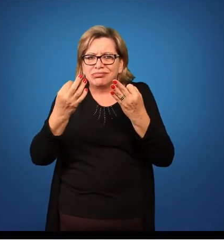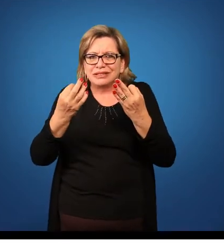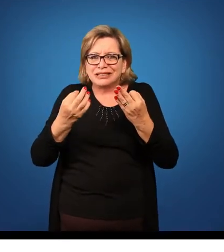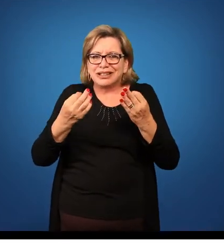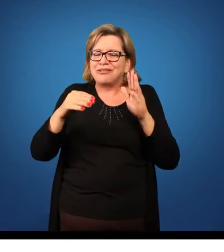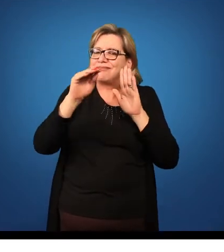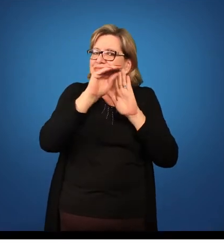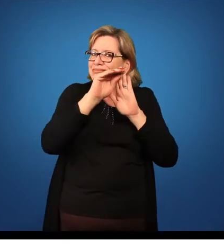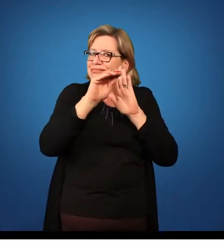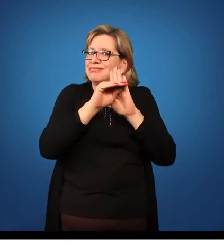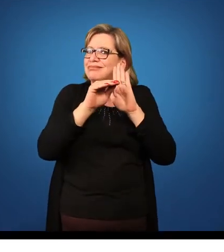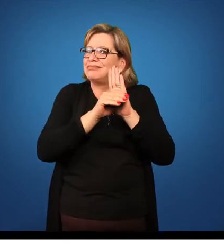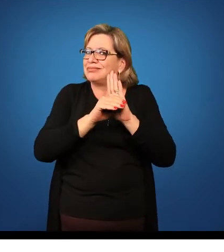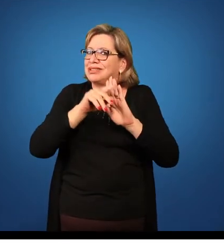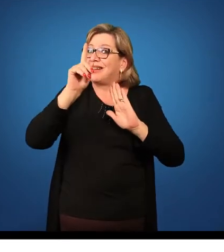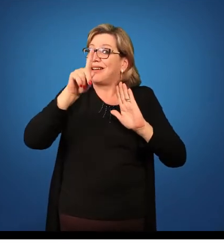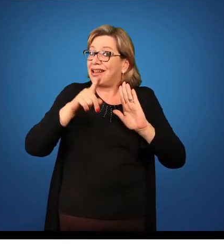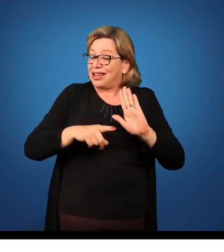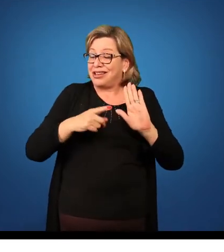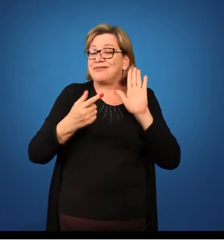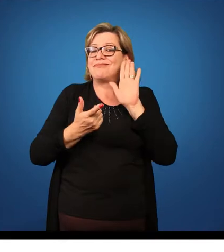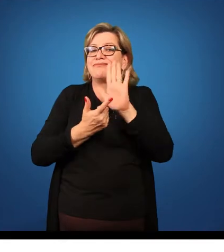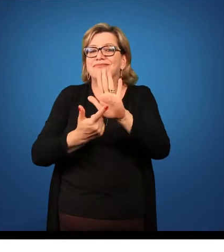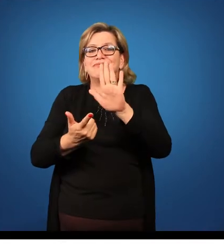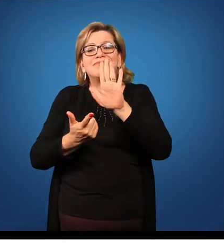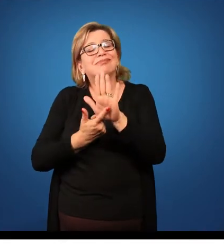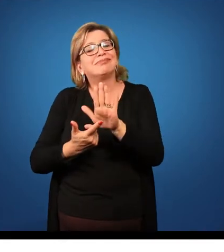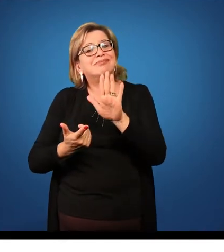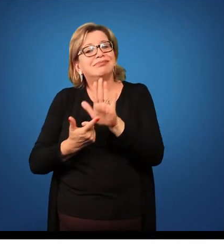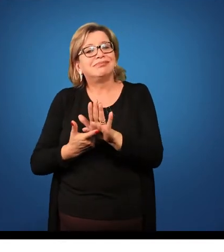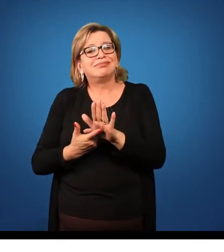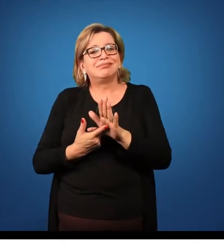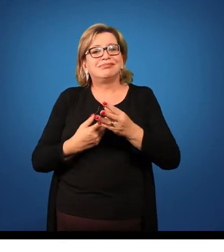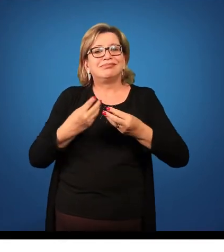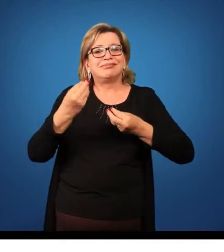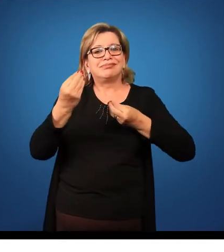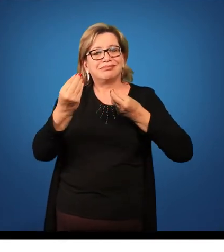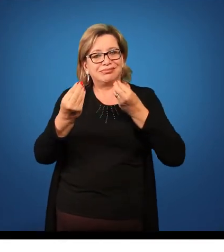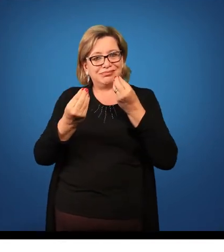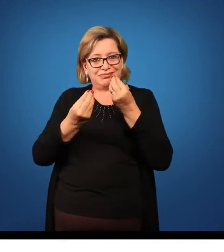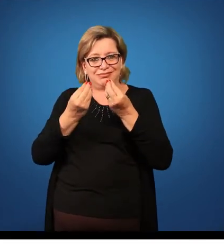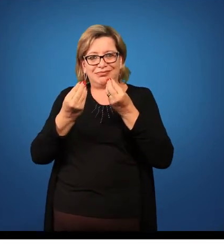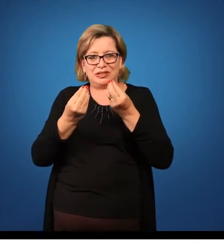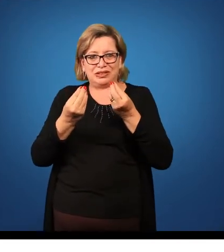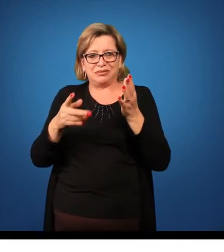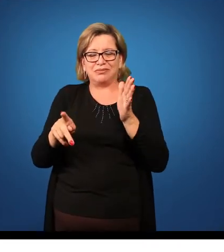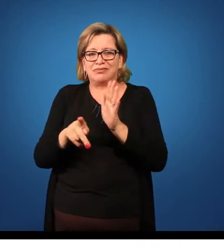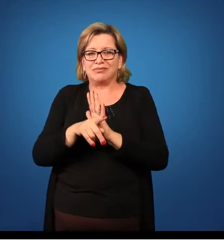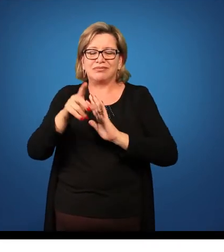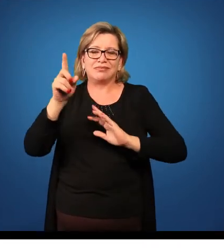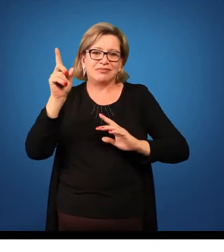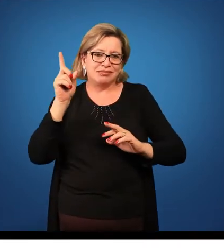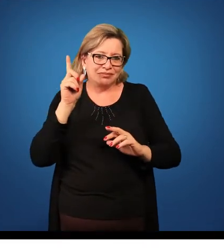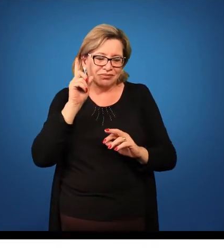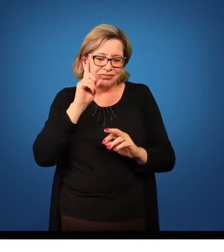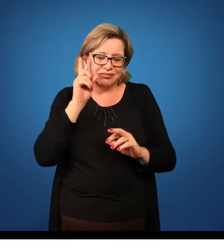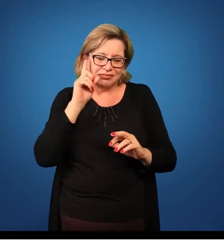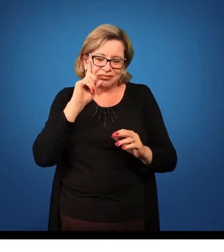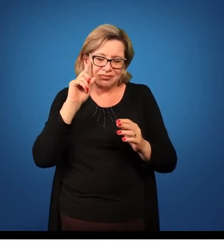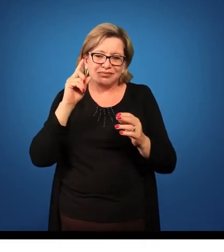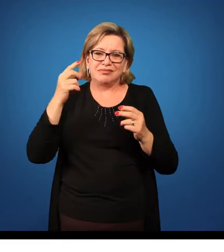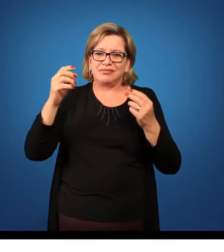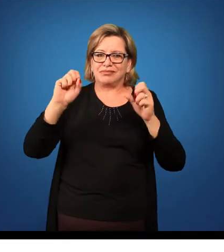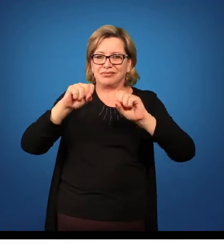o planejamento da sua aula também vai refletir no teu dia a dia com o aluno. Isso é